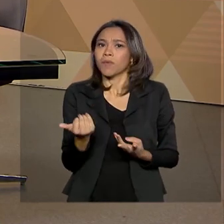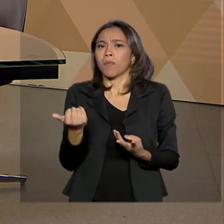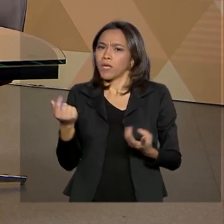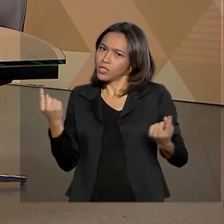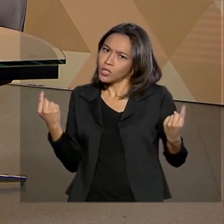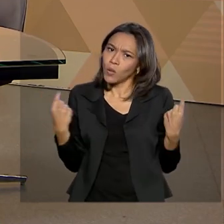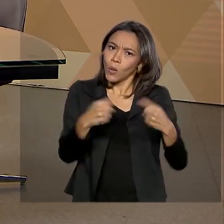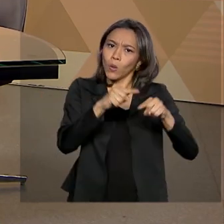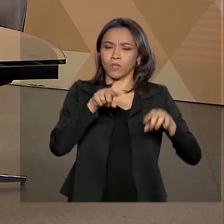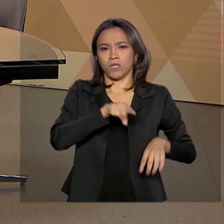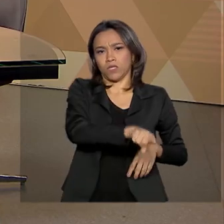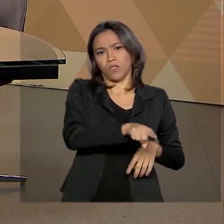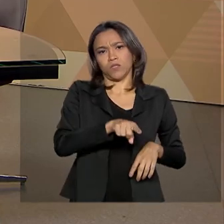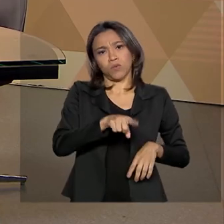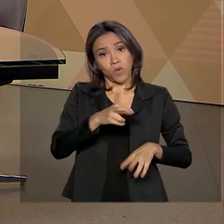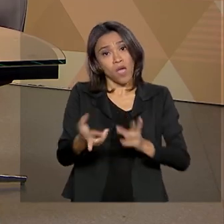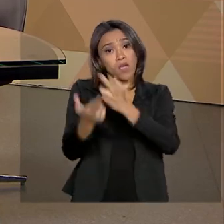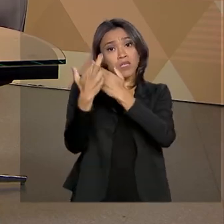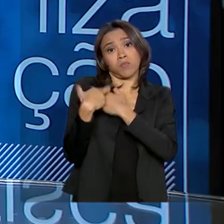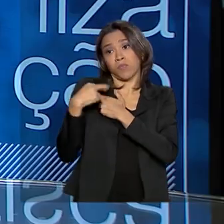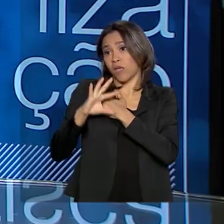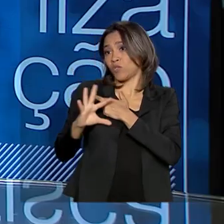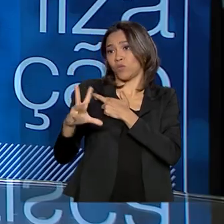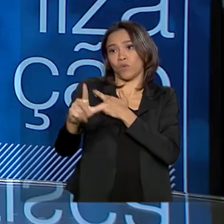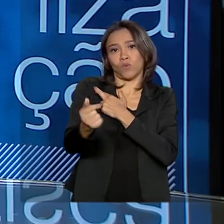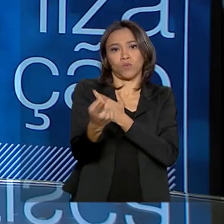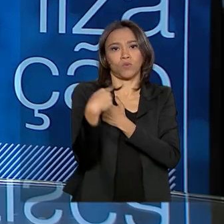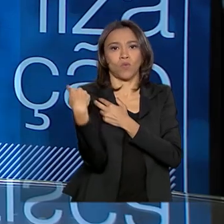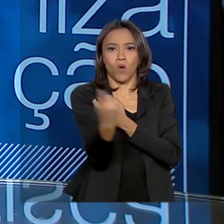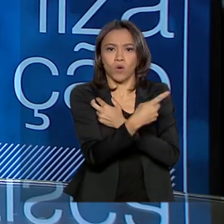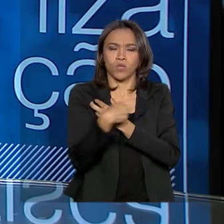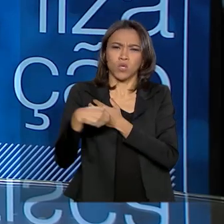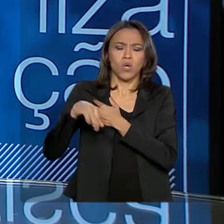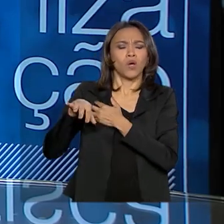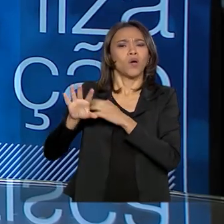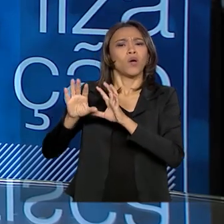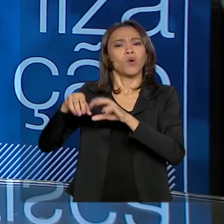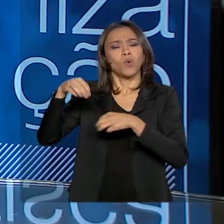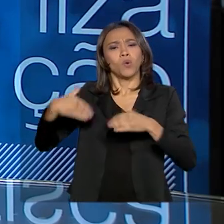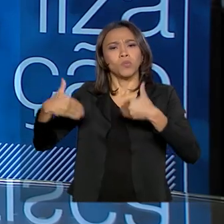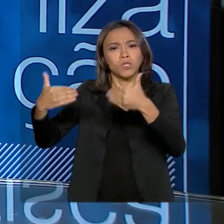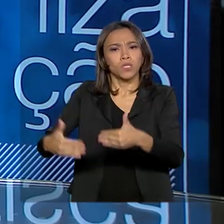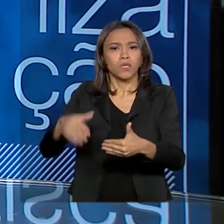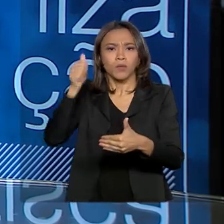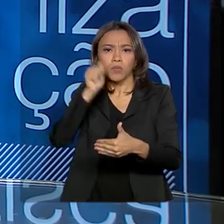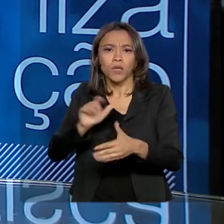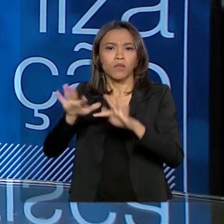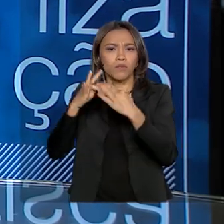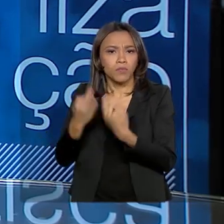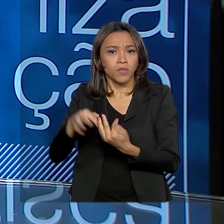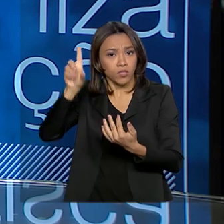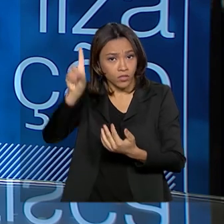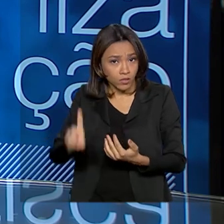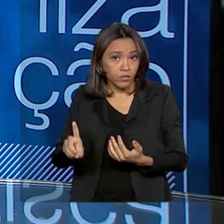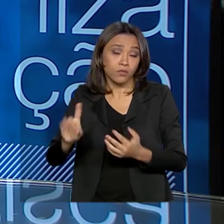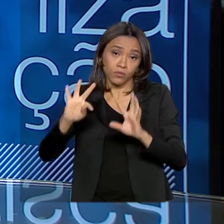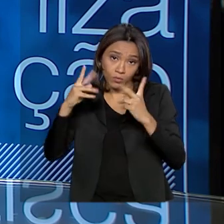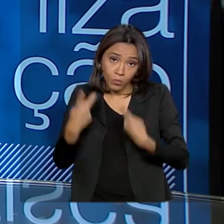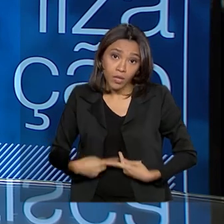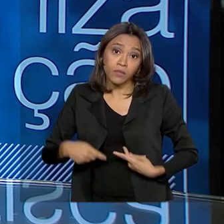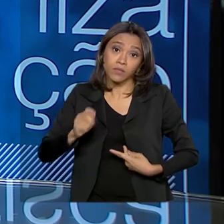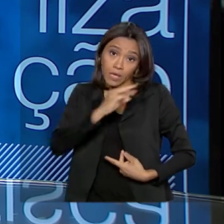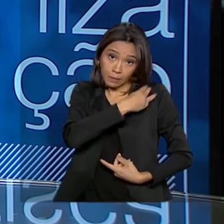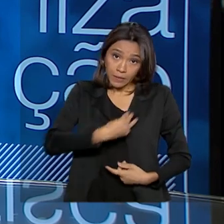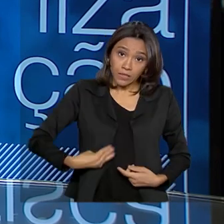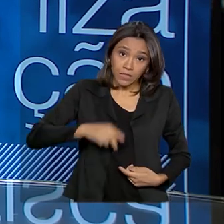enfrentamento. Esse enfrentamento é de todos nós, o Ministério da Mulher, Família e Direitos Humanos, a ministra Damares, tem feito um trabalho extraordinário e tem